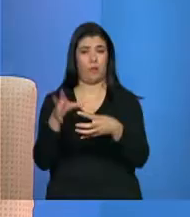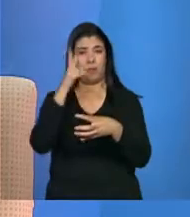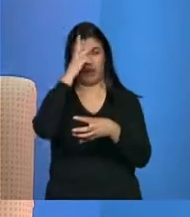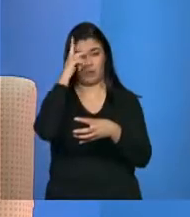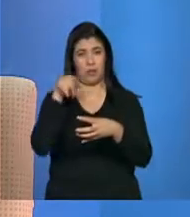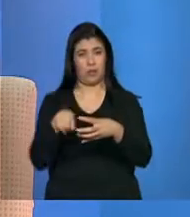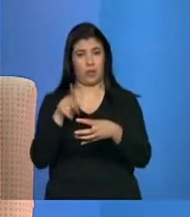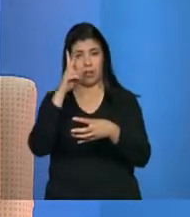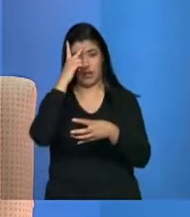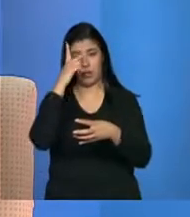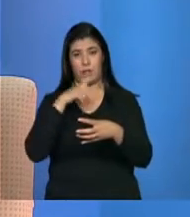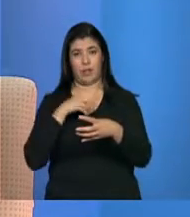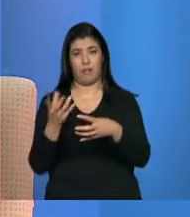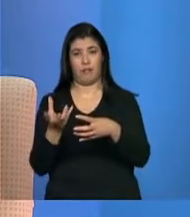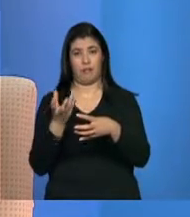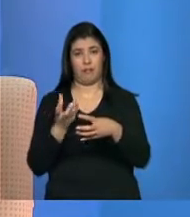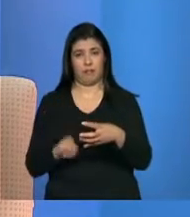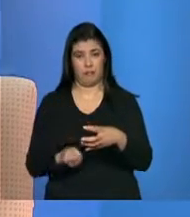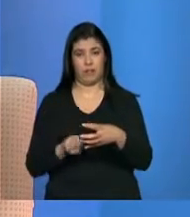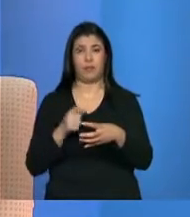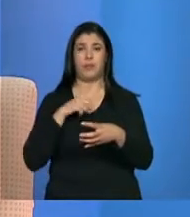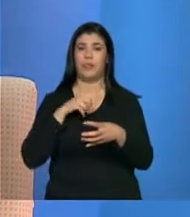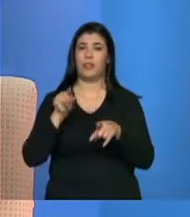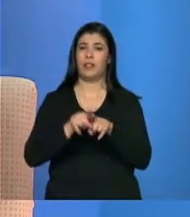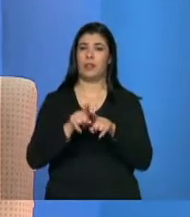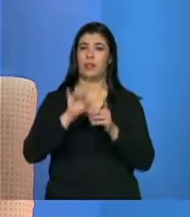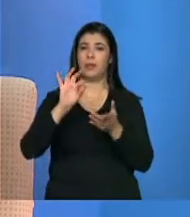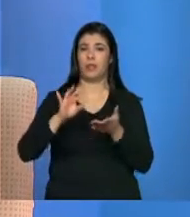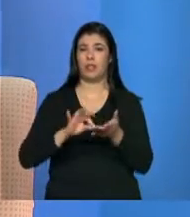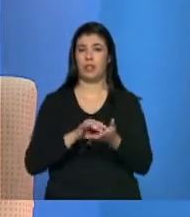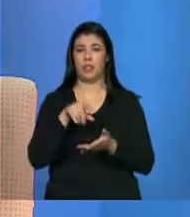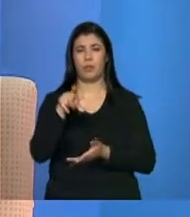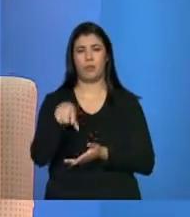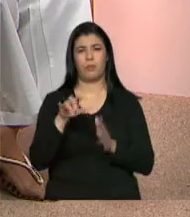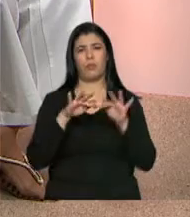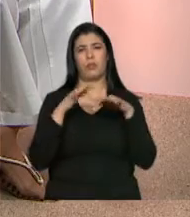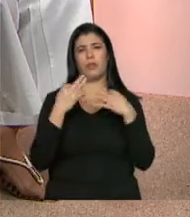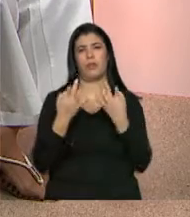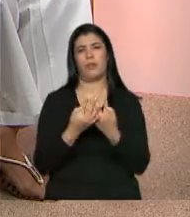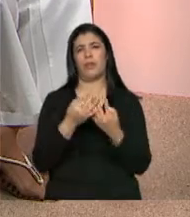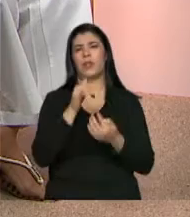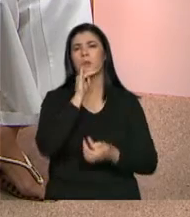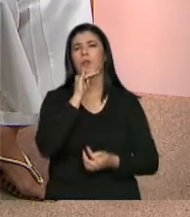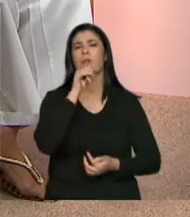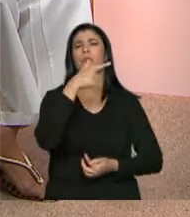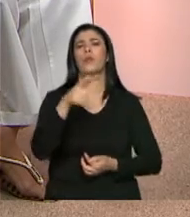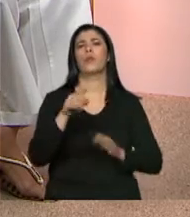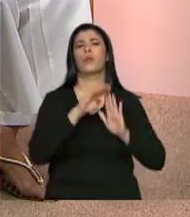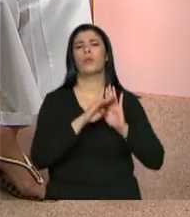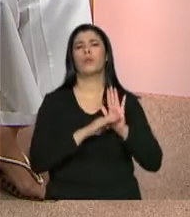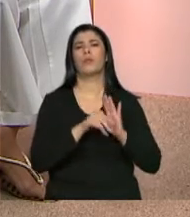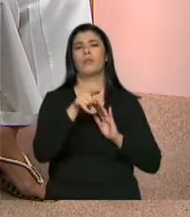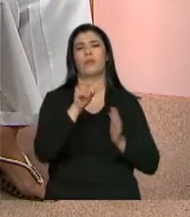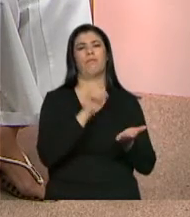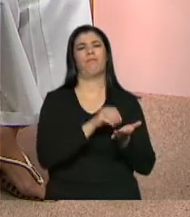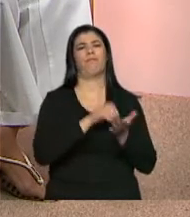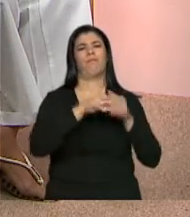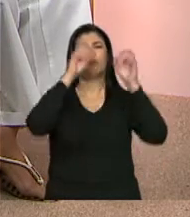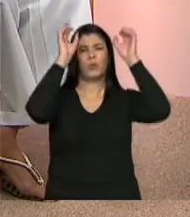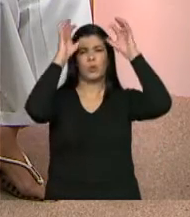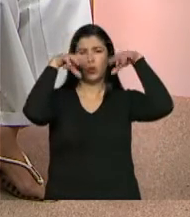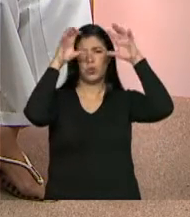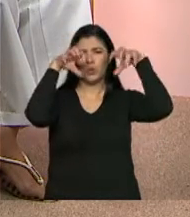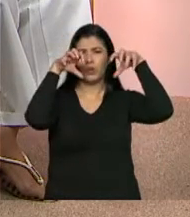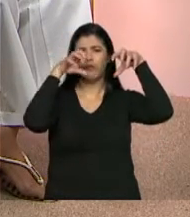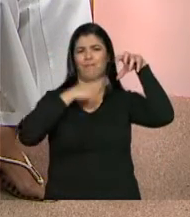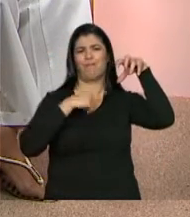Casa Minha Vida também está no Bolsa Família, né, e assim vai, são vários exemplos externos, Bom, não chove no lugar, você